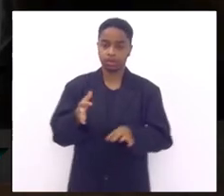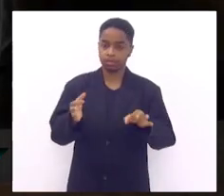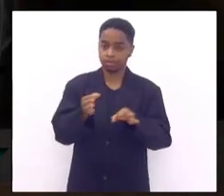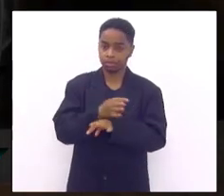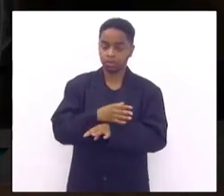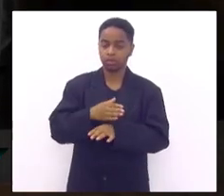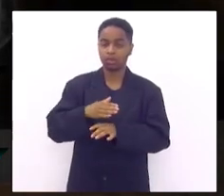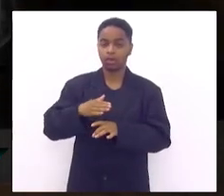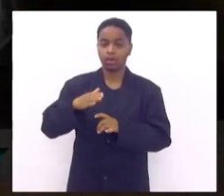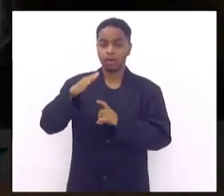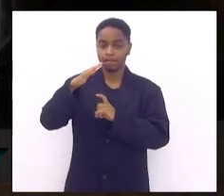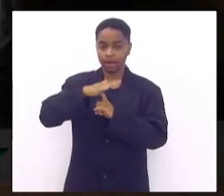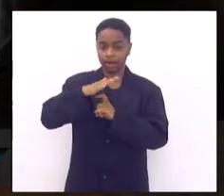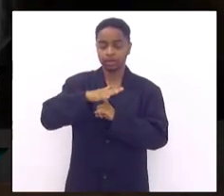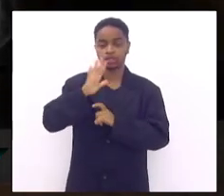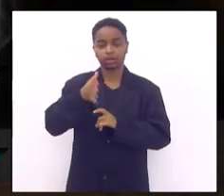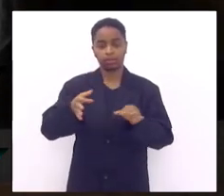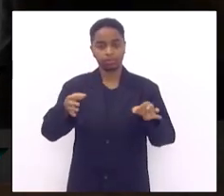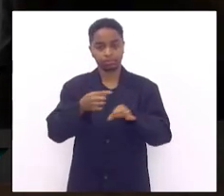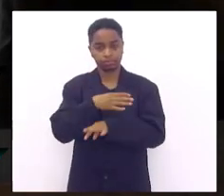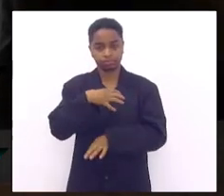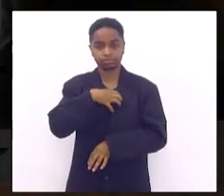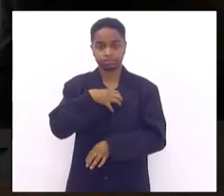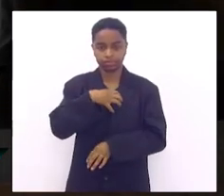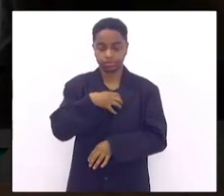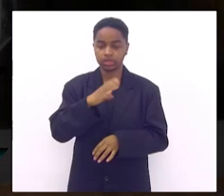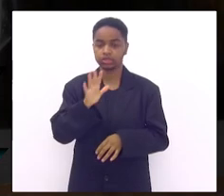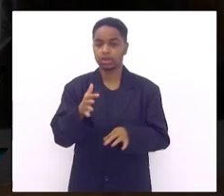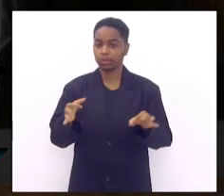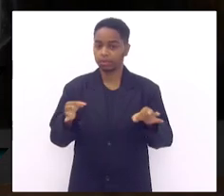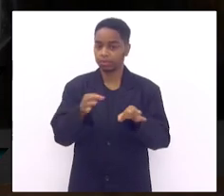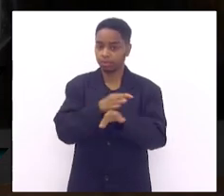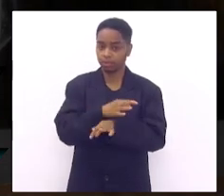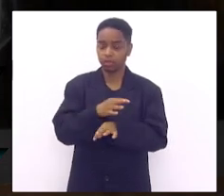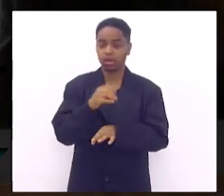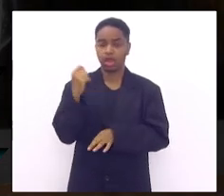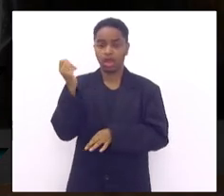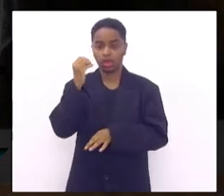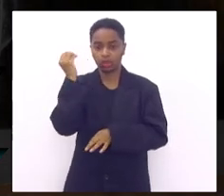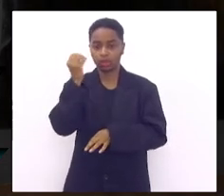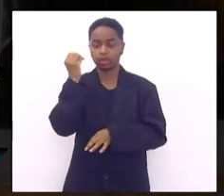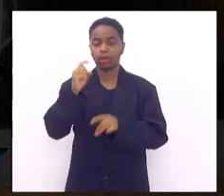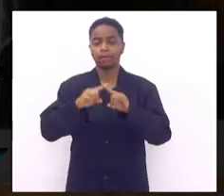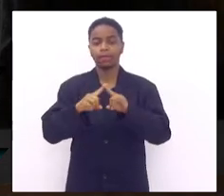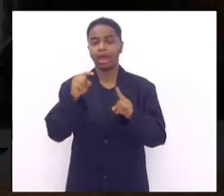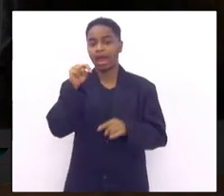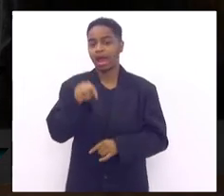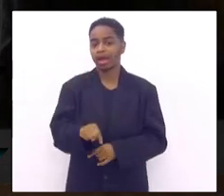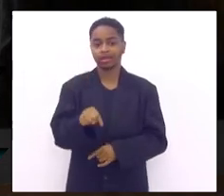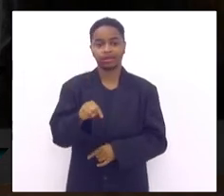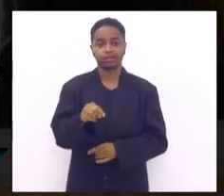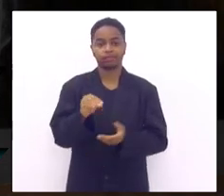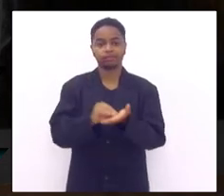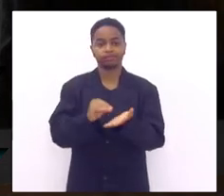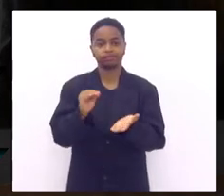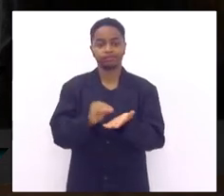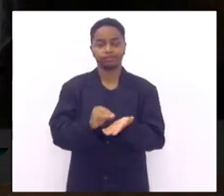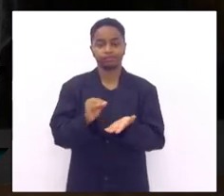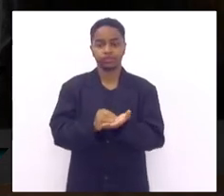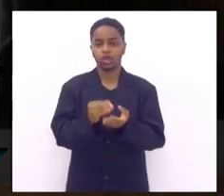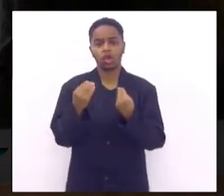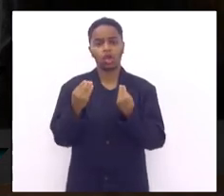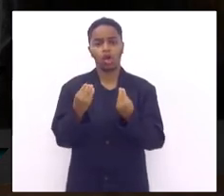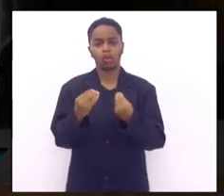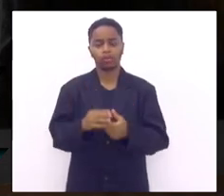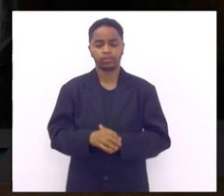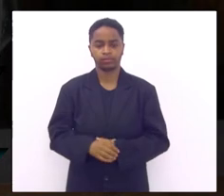Paraná tá regulamentada na Bahia tá regulamentada no Rio Grande do Sul e não tá regulamentada no Rio de Janeiro